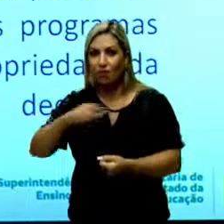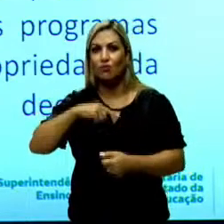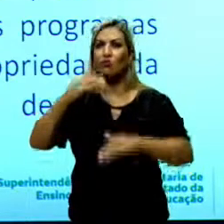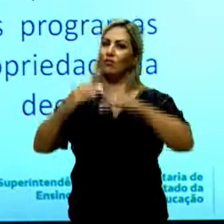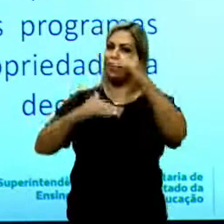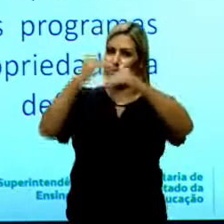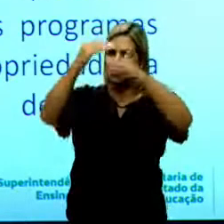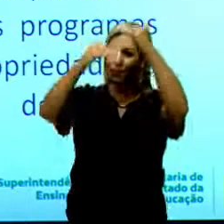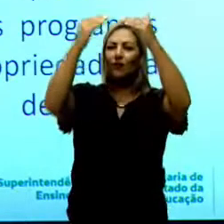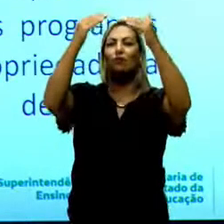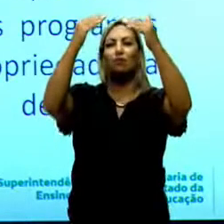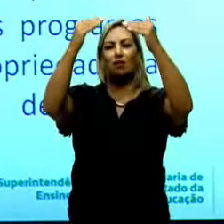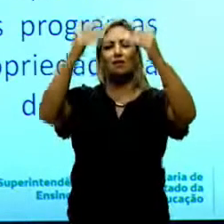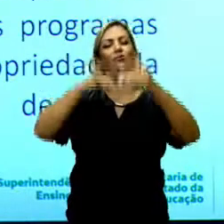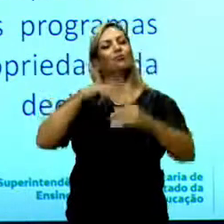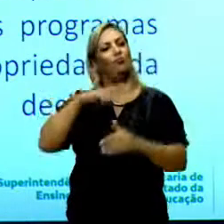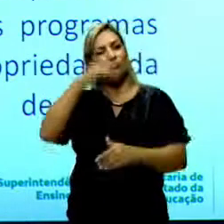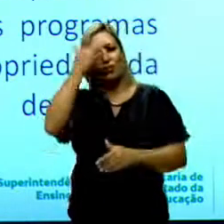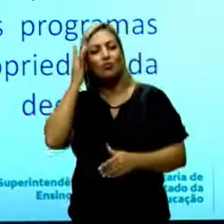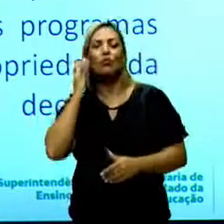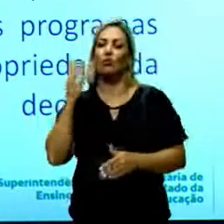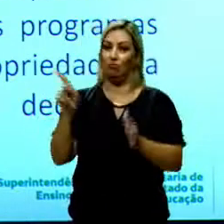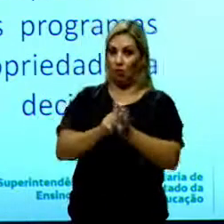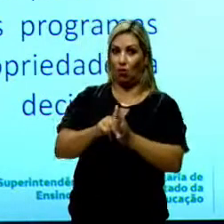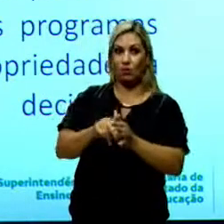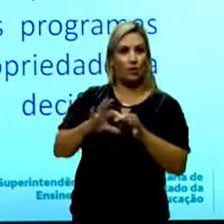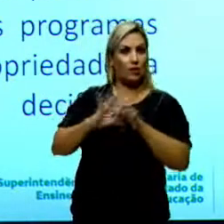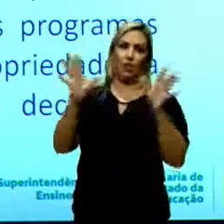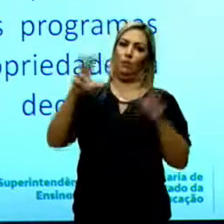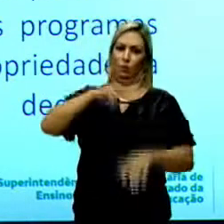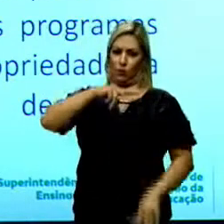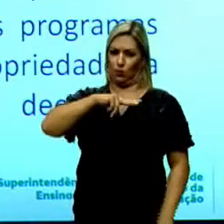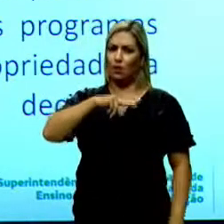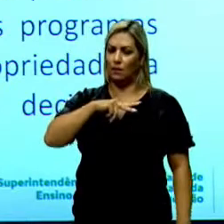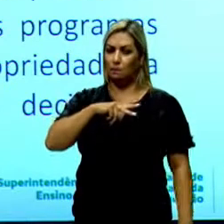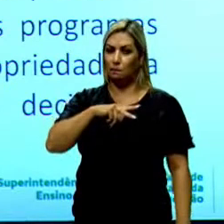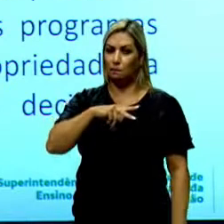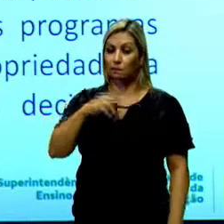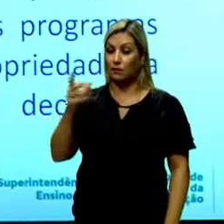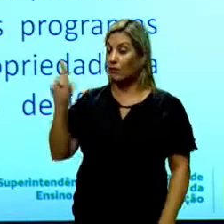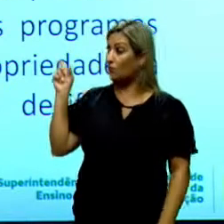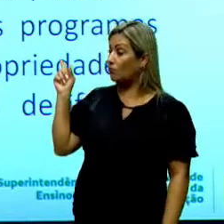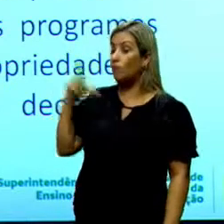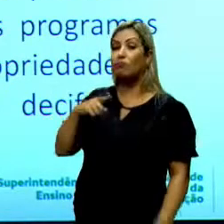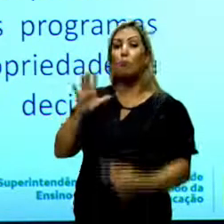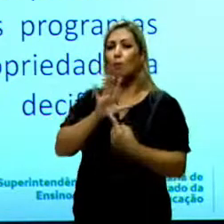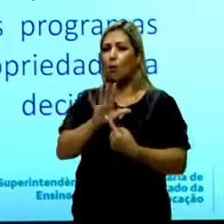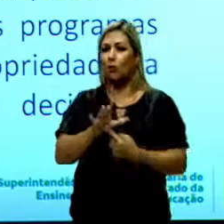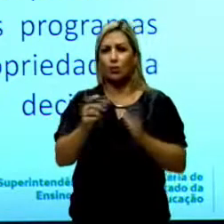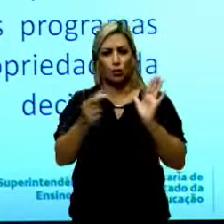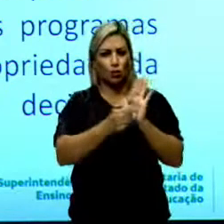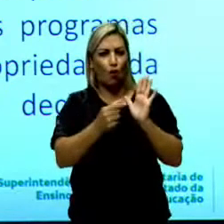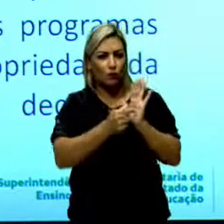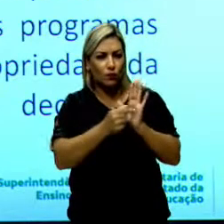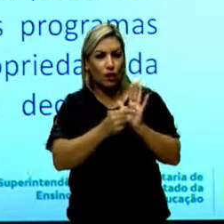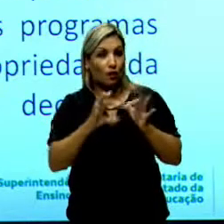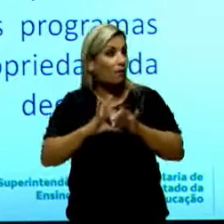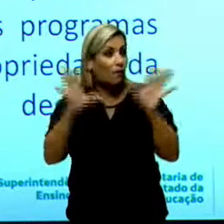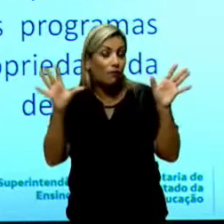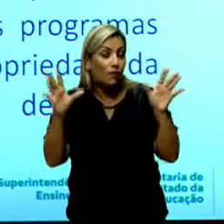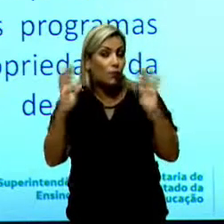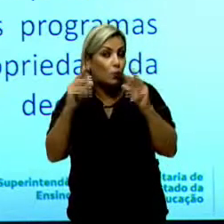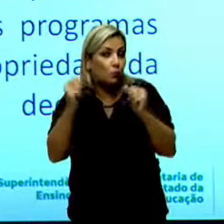desenvolvedores independentes. Então, aqui, o primeiro trecho diz que esse software é livre.